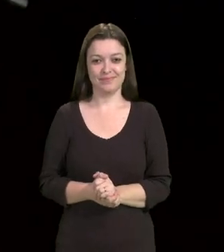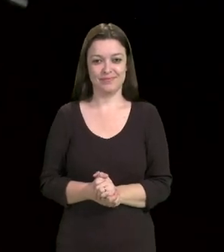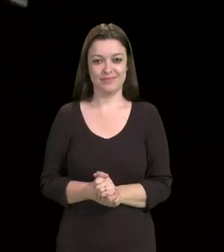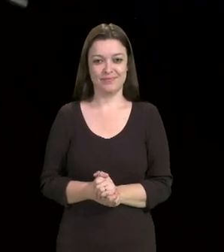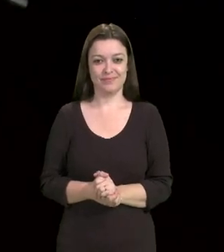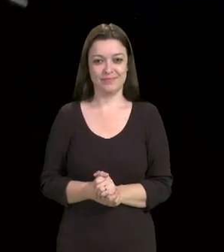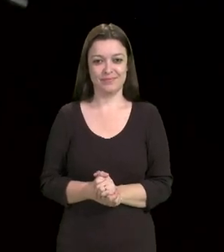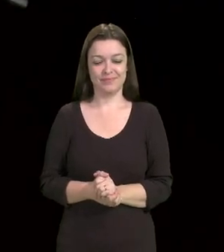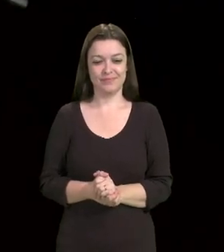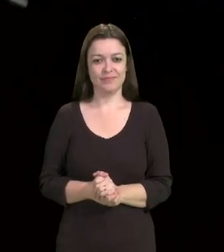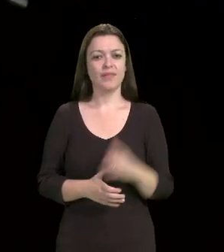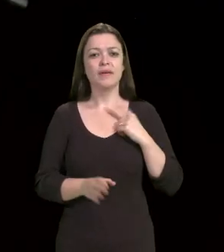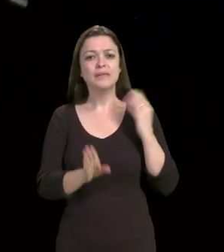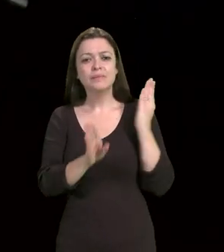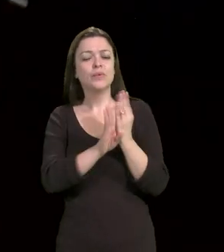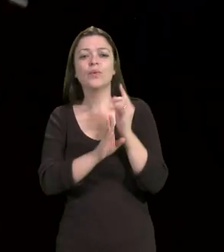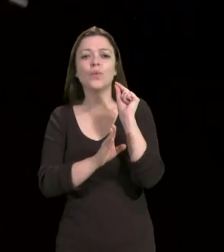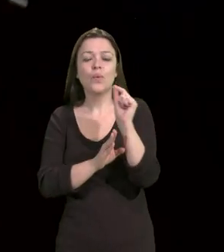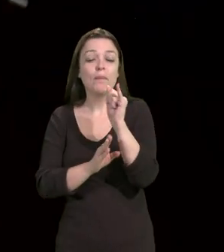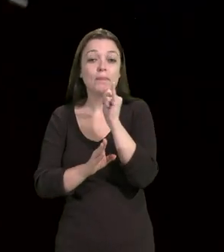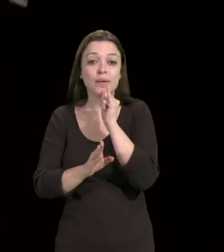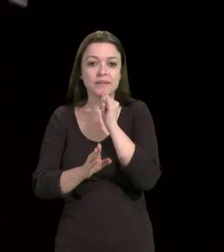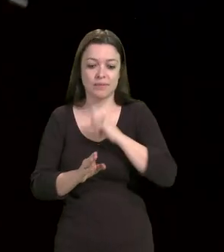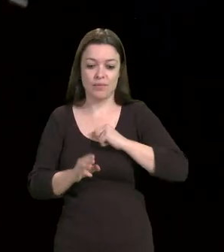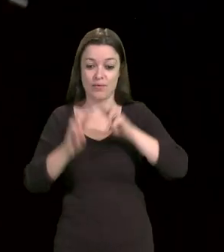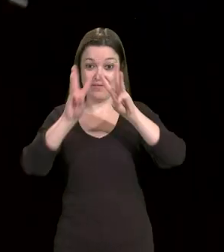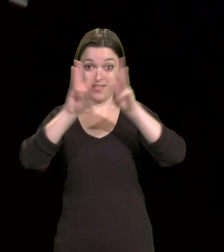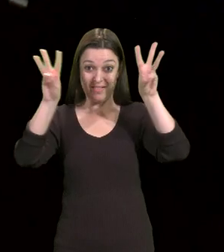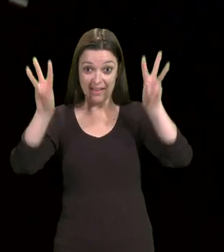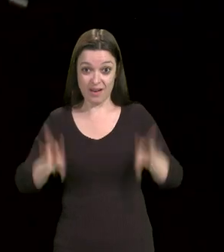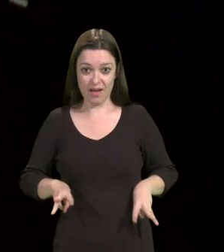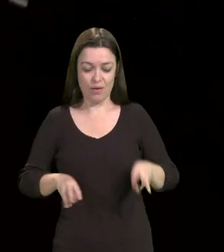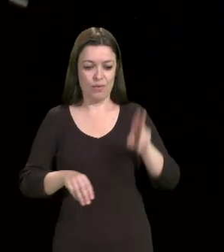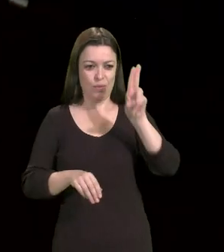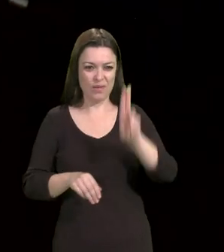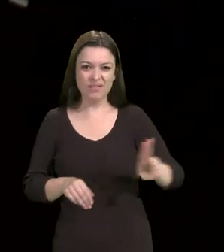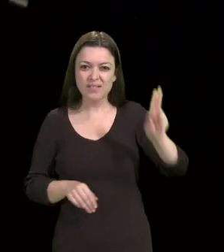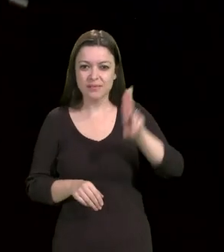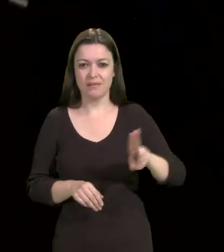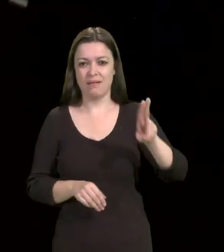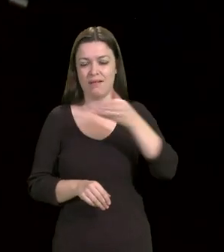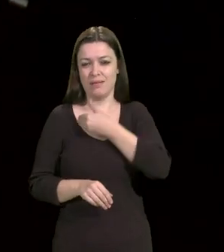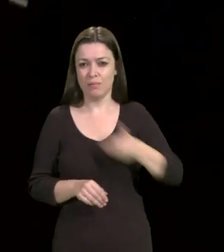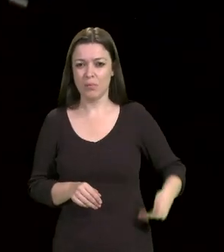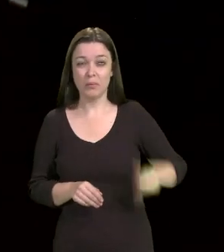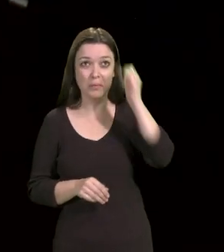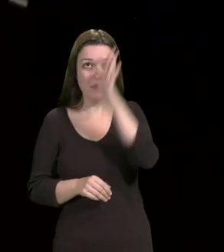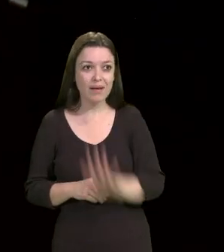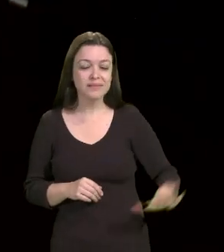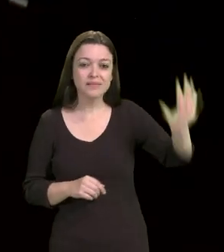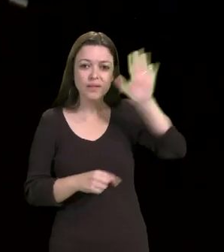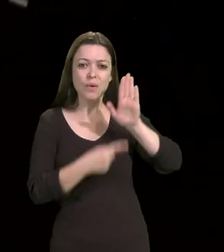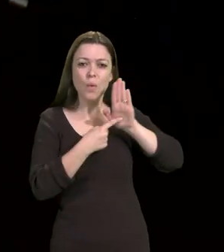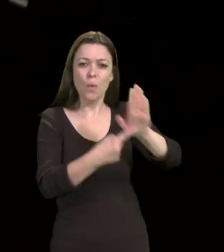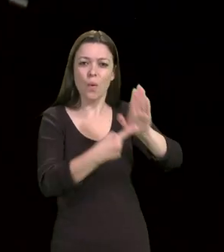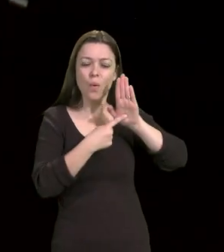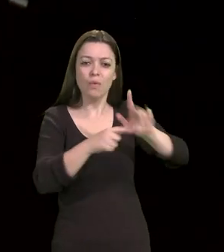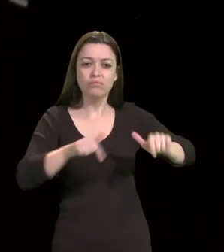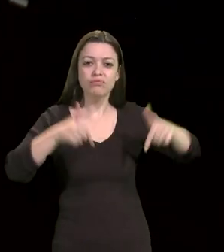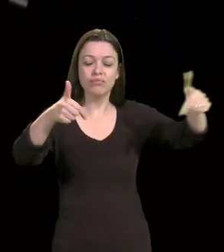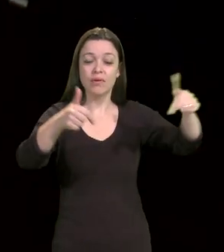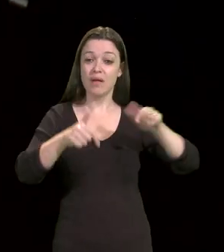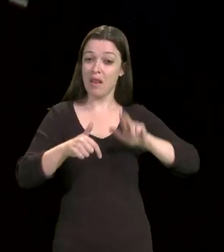A causa da Universidade Pública Brasileira, a causa das universidades federais, isso é necessário mostrar, não é uma causa